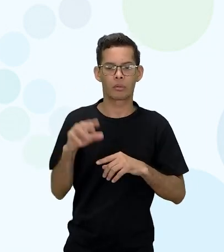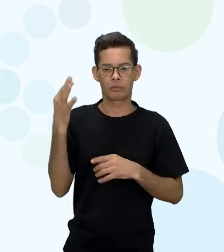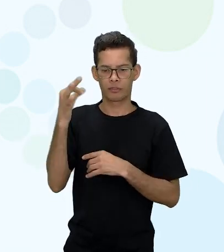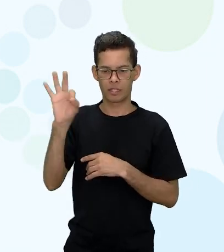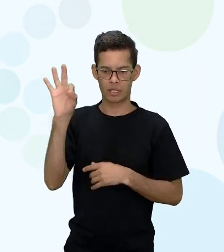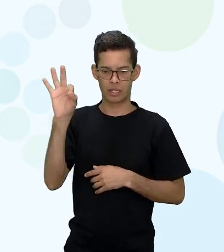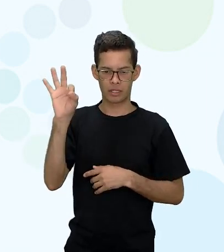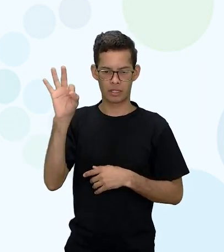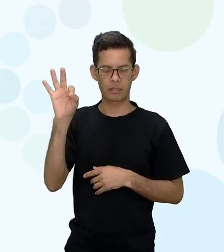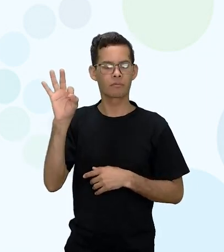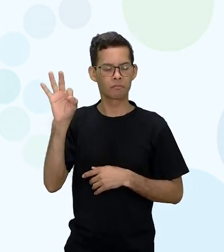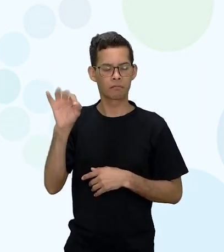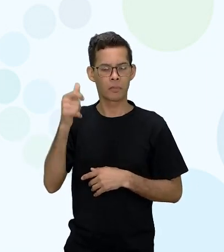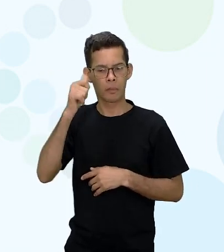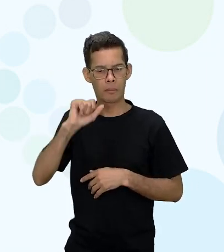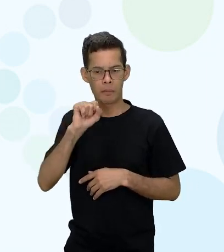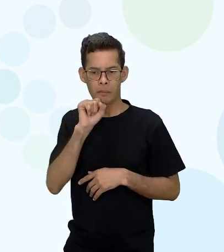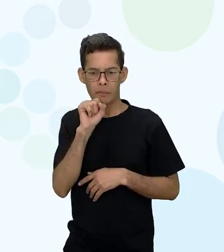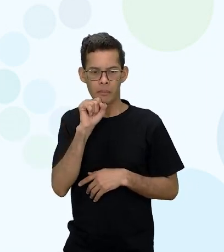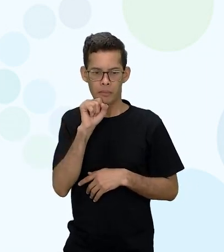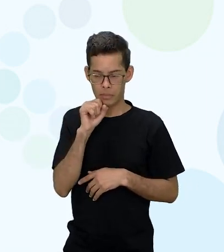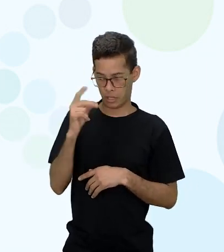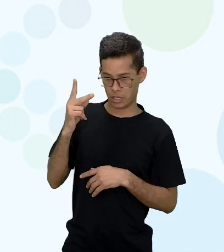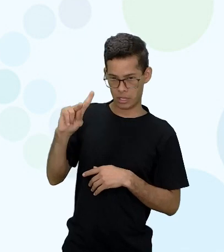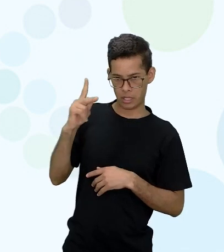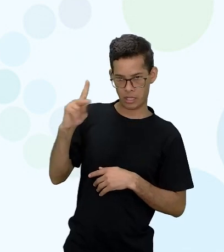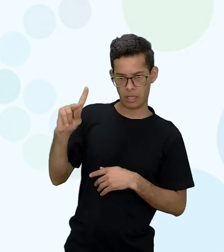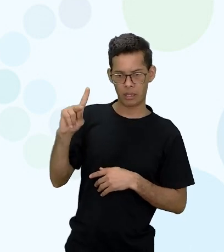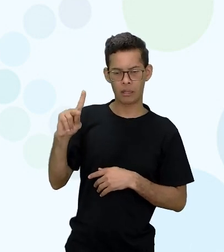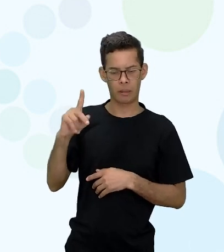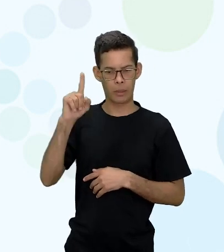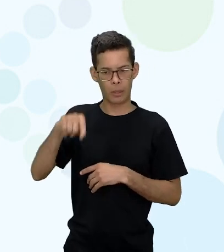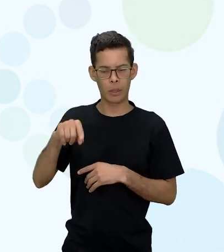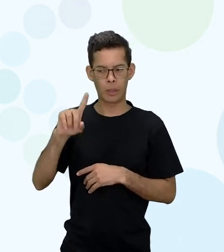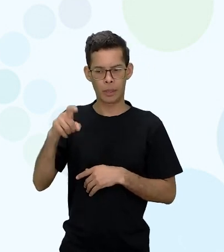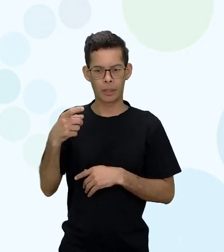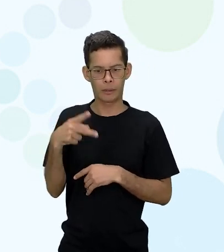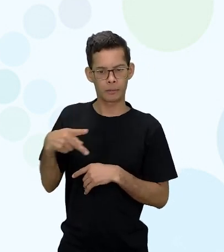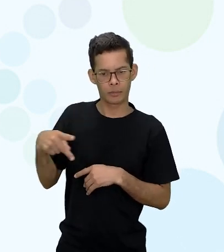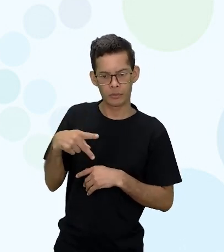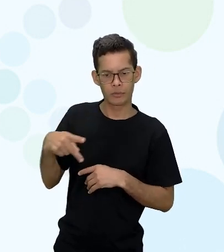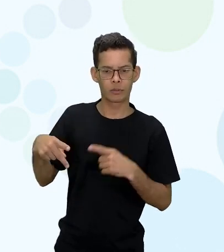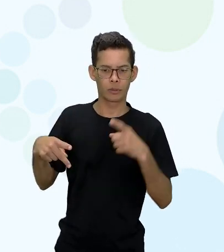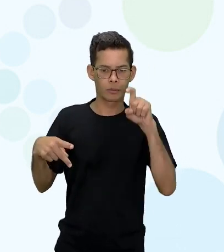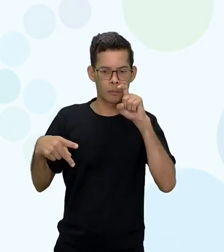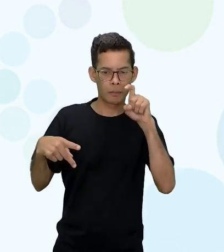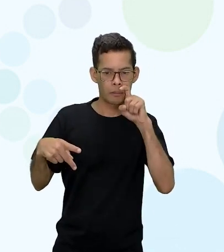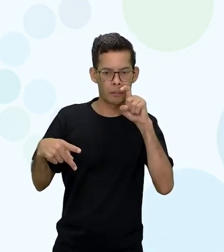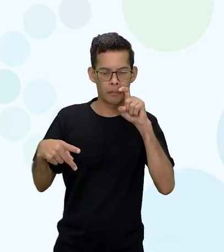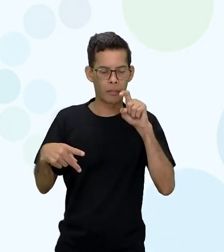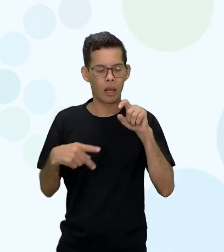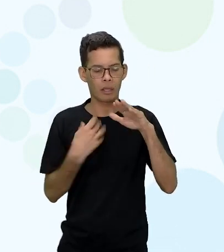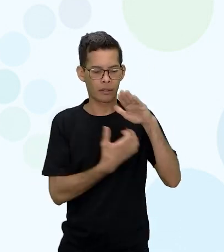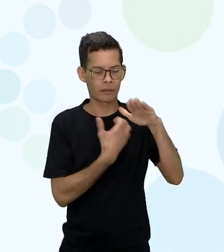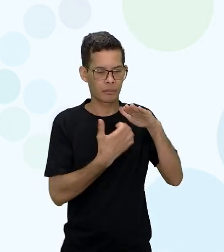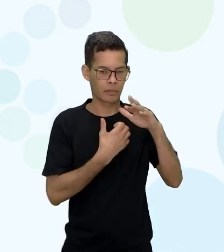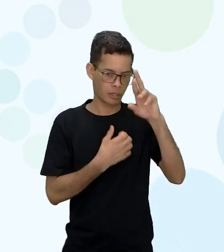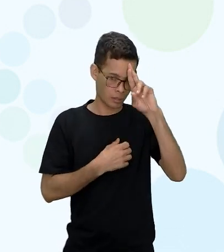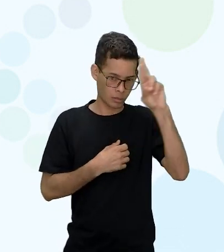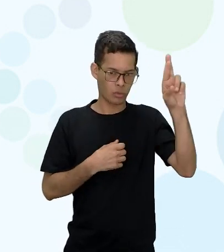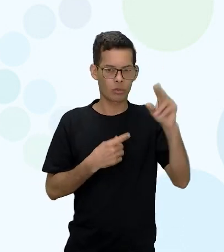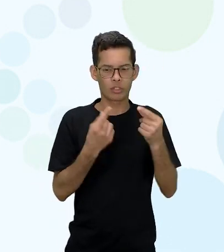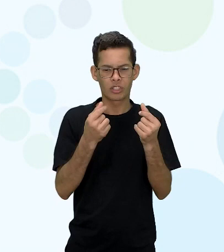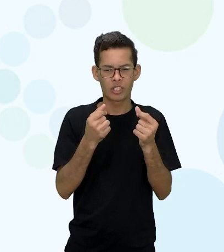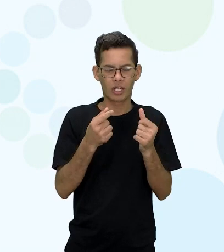A mãe de Condé era professora e seu pai tinham uma pequena empresa de poupança e